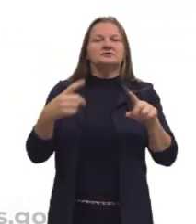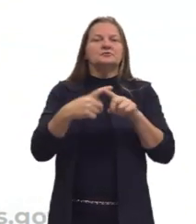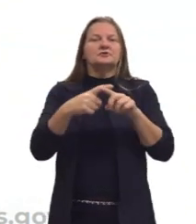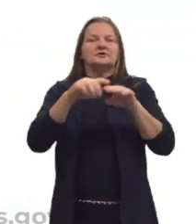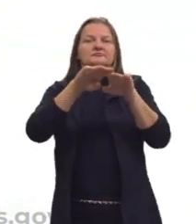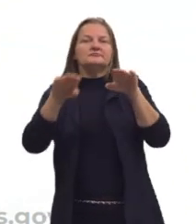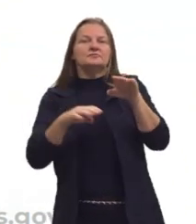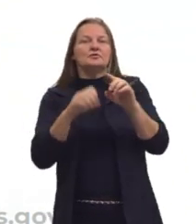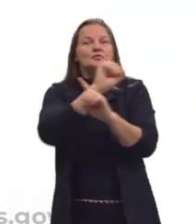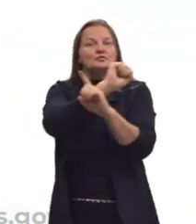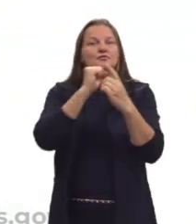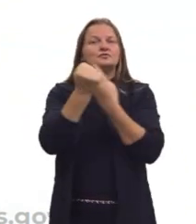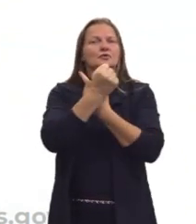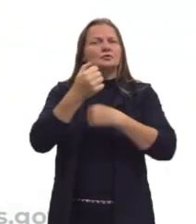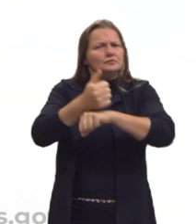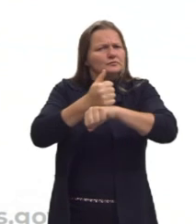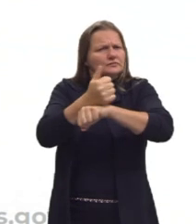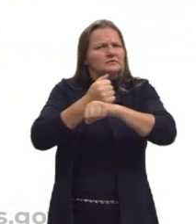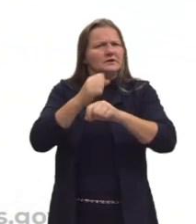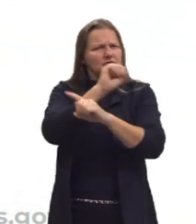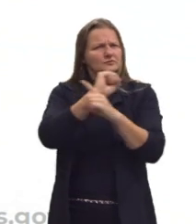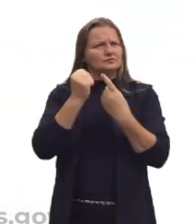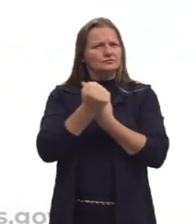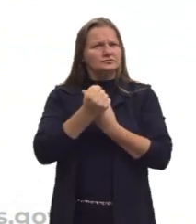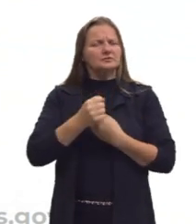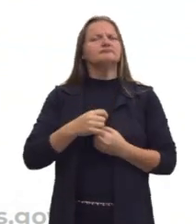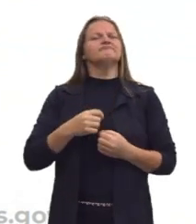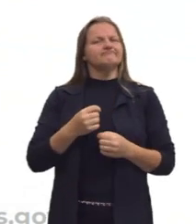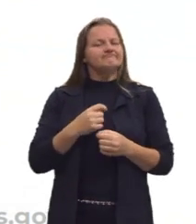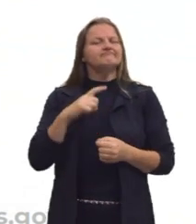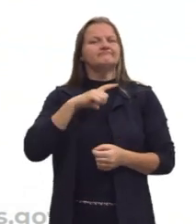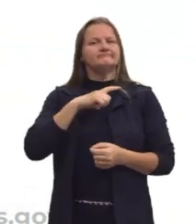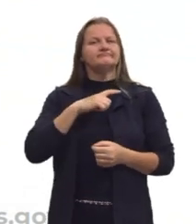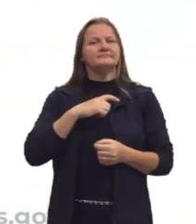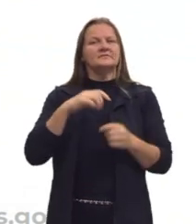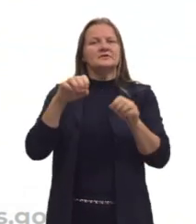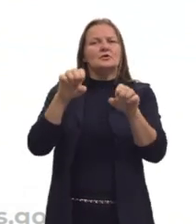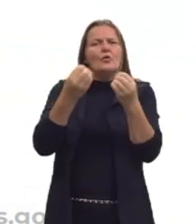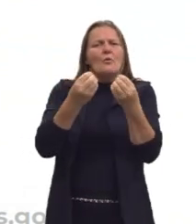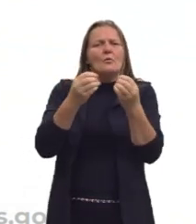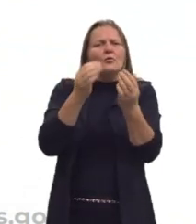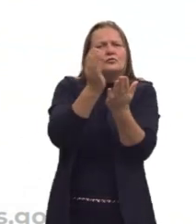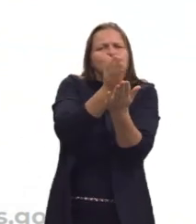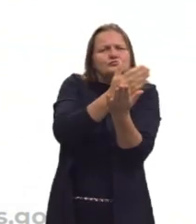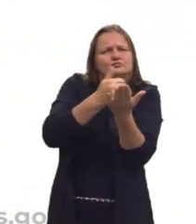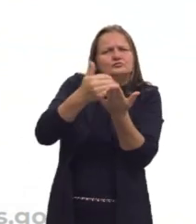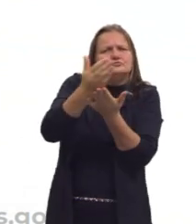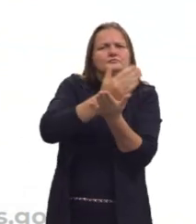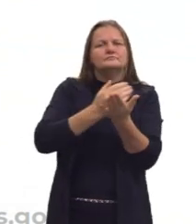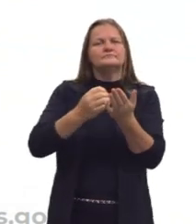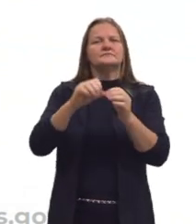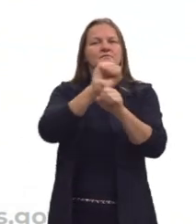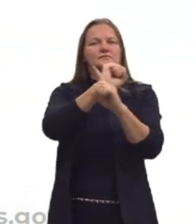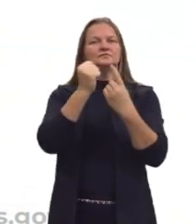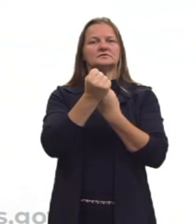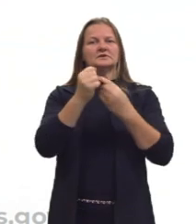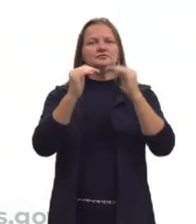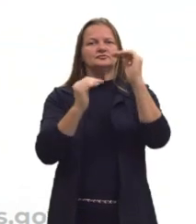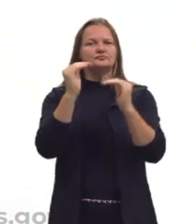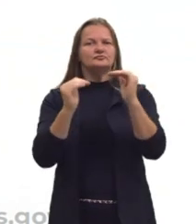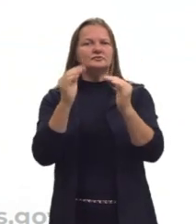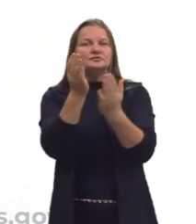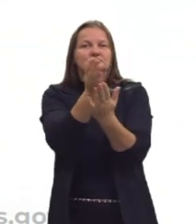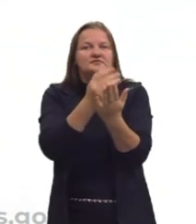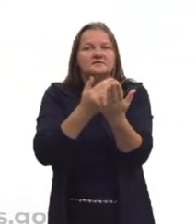sociólogos se debruçam sobre essas questões da estratificação, como a sociedade está estratificada